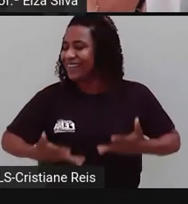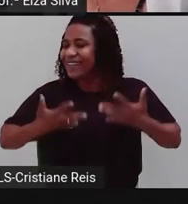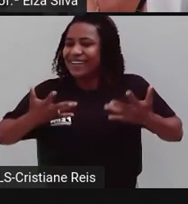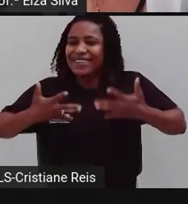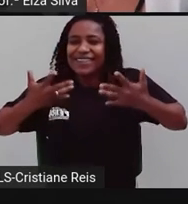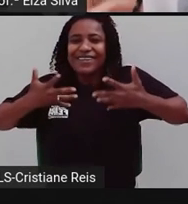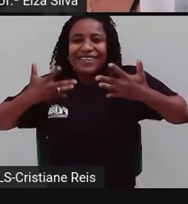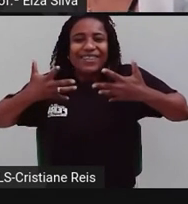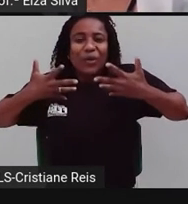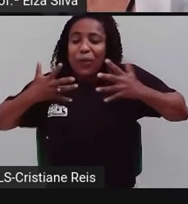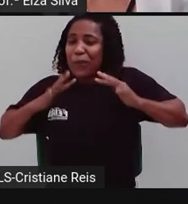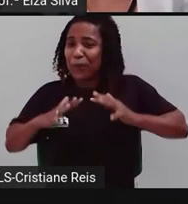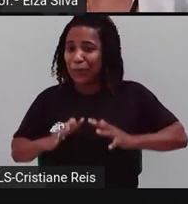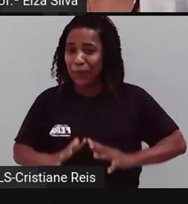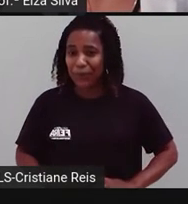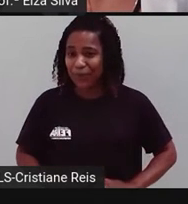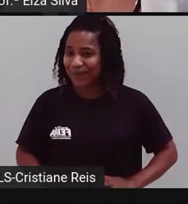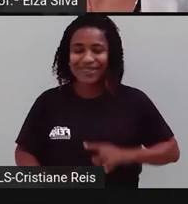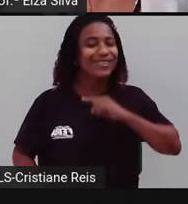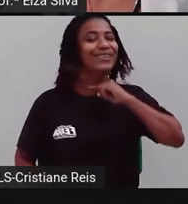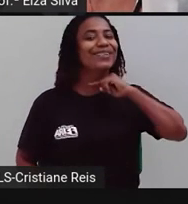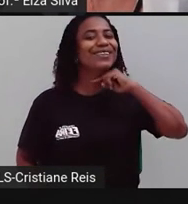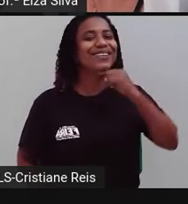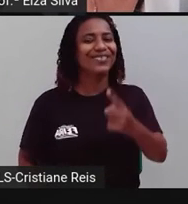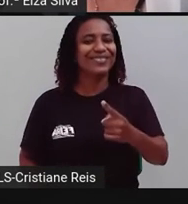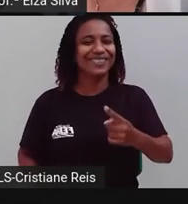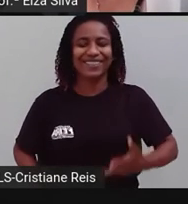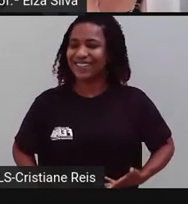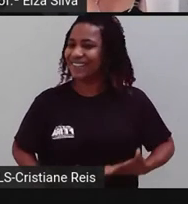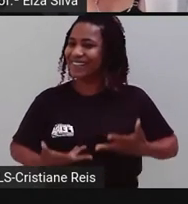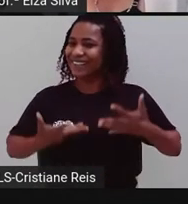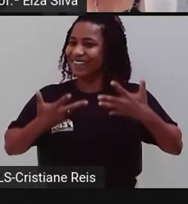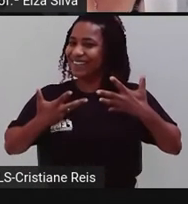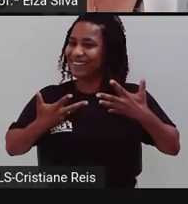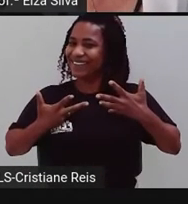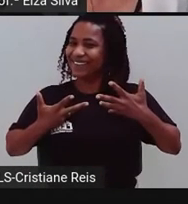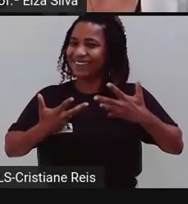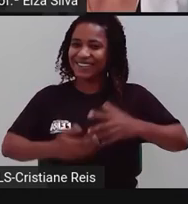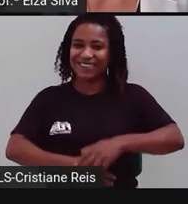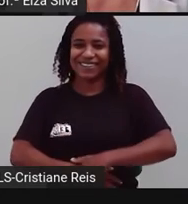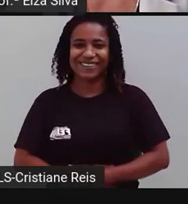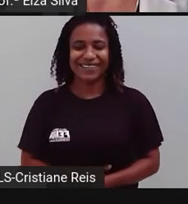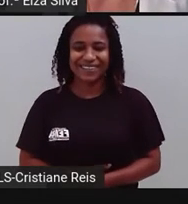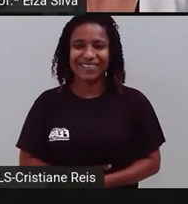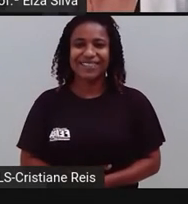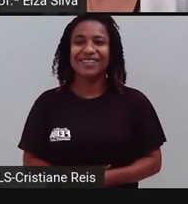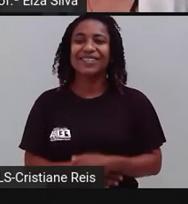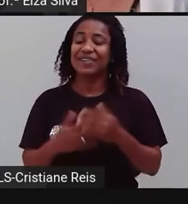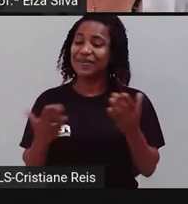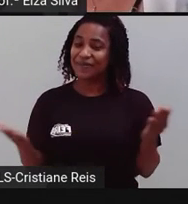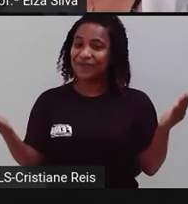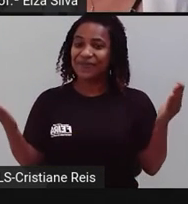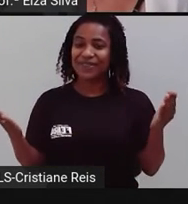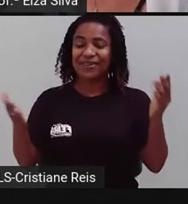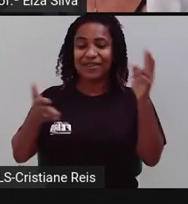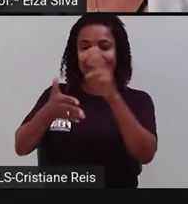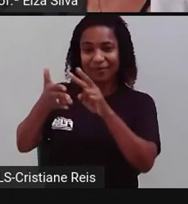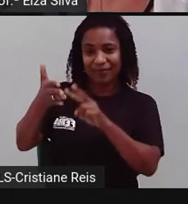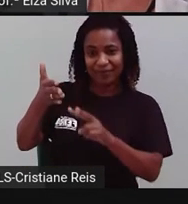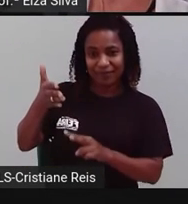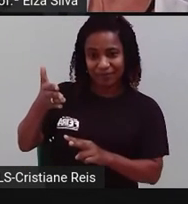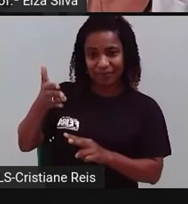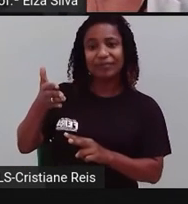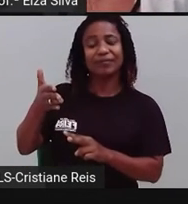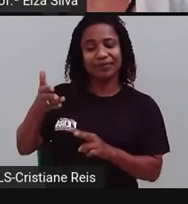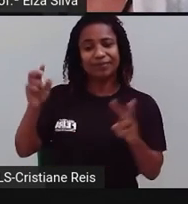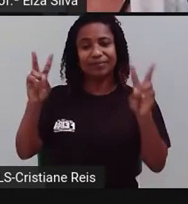Para que me derrubem? Bom, então o que eu deixo para vocês com base, né? Na leitura que eu vou fazer desse